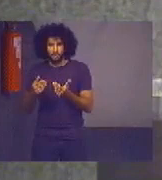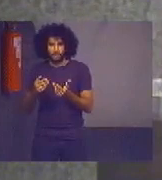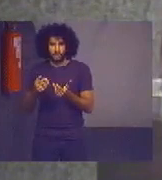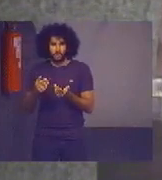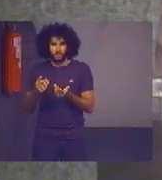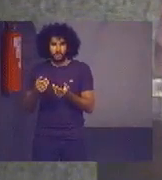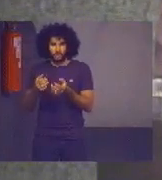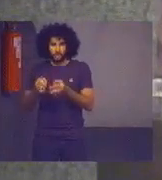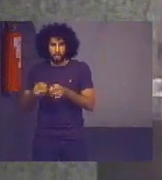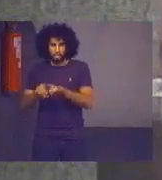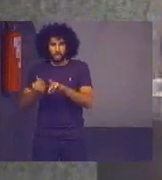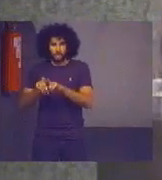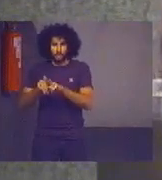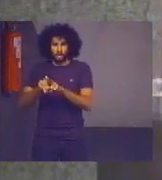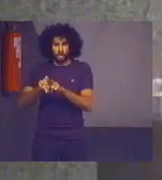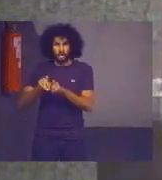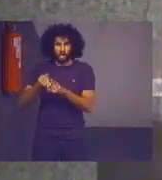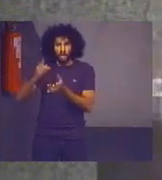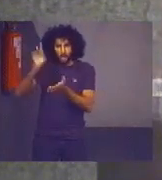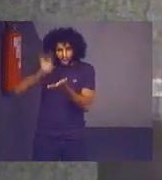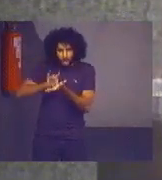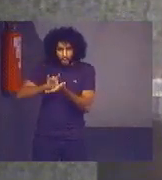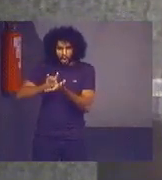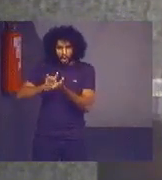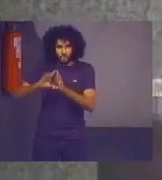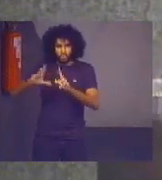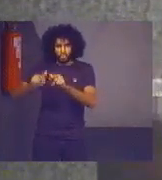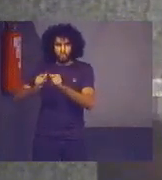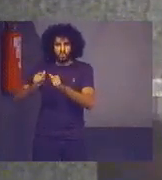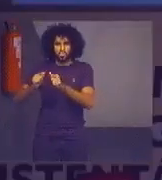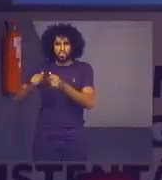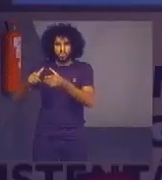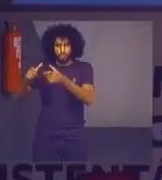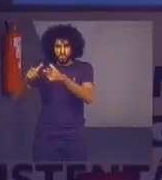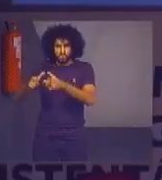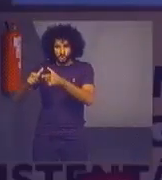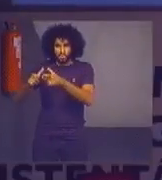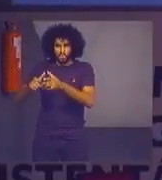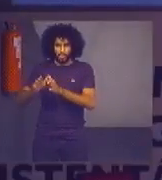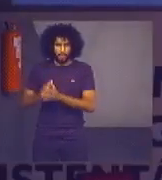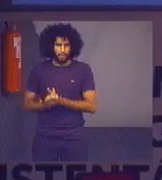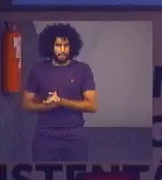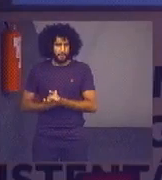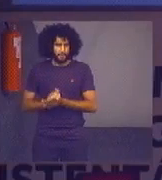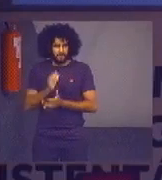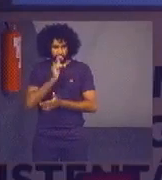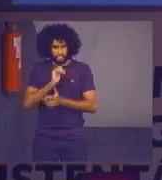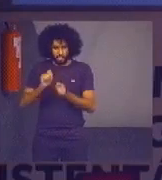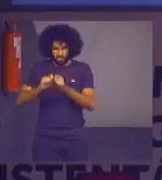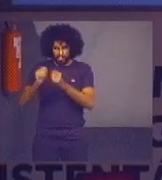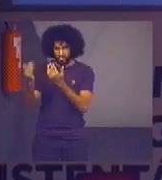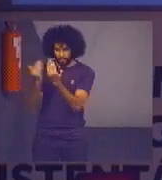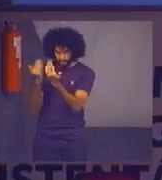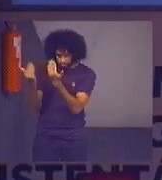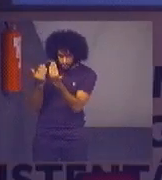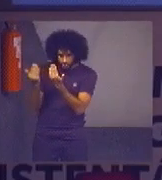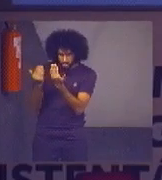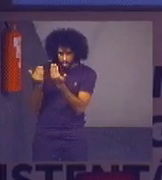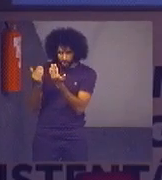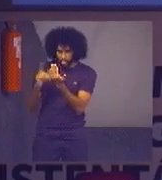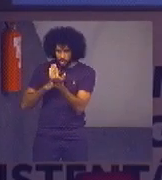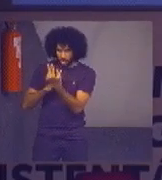situação real dos órgãos governamentais. A partir dessa comparação, dessas duas